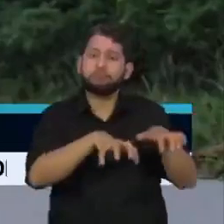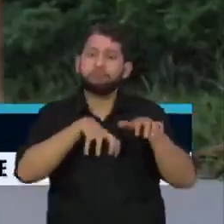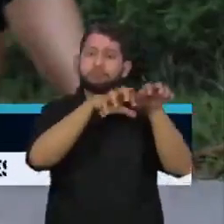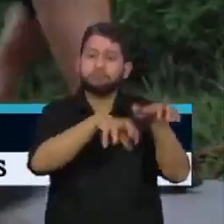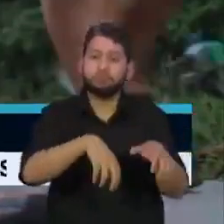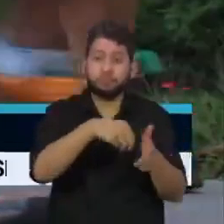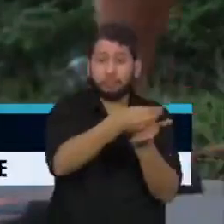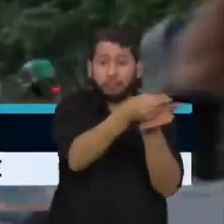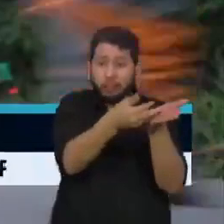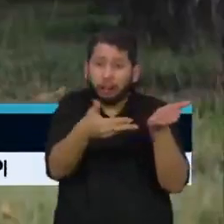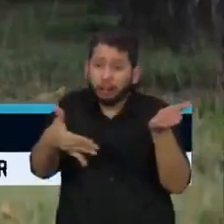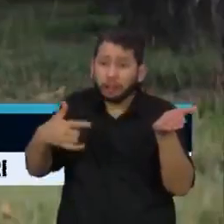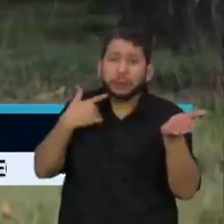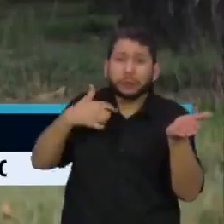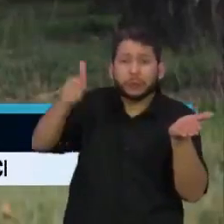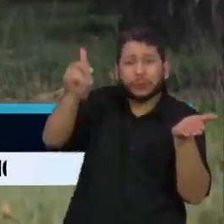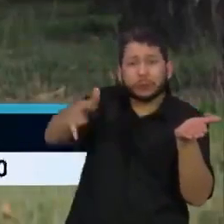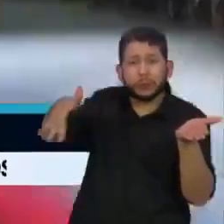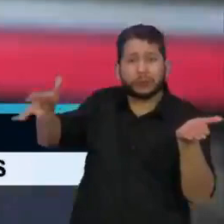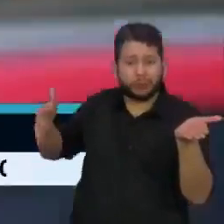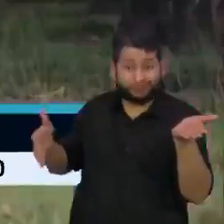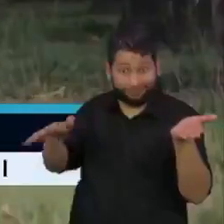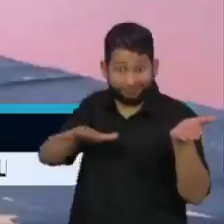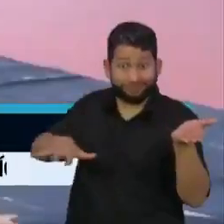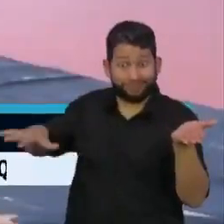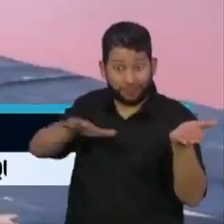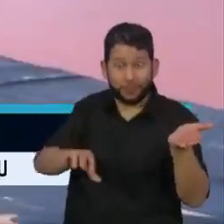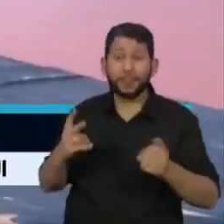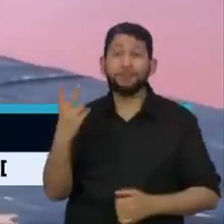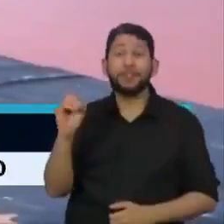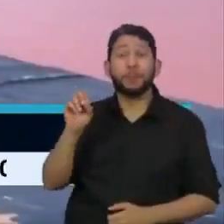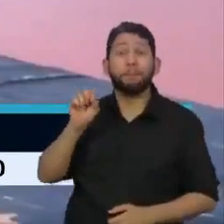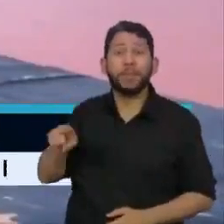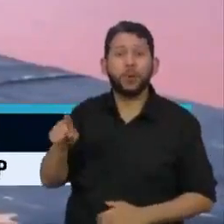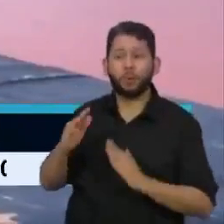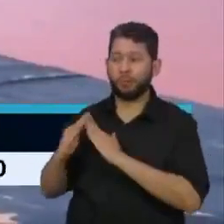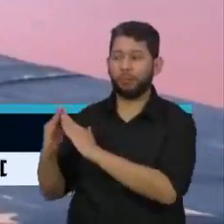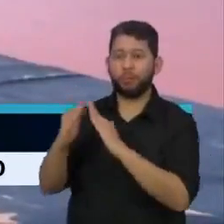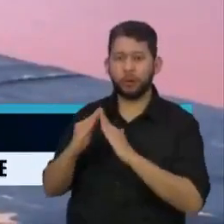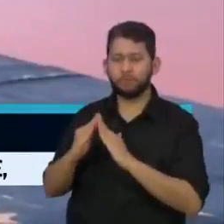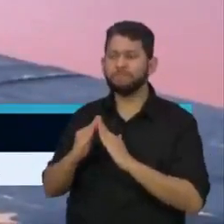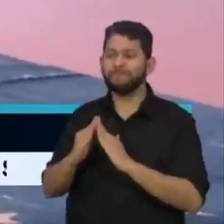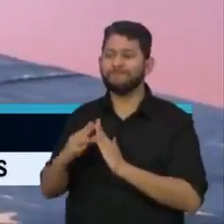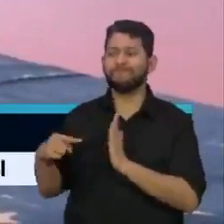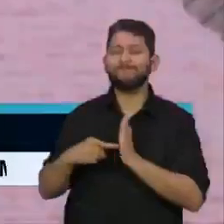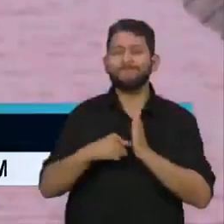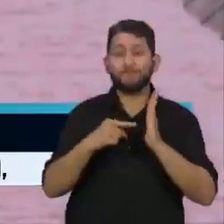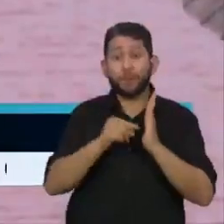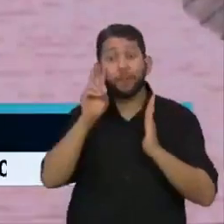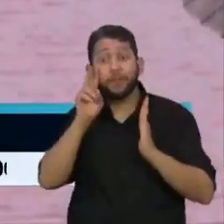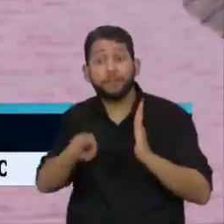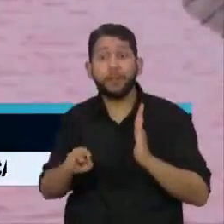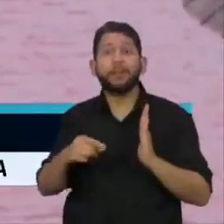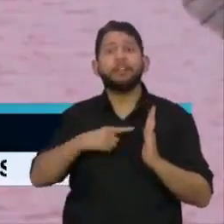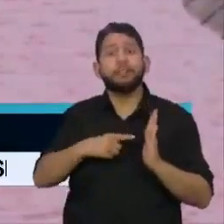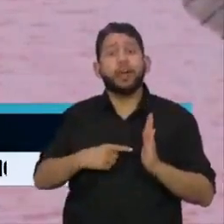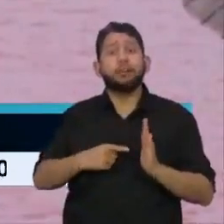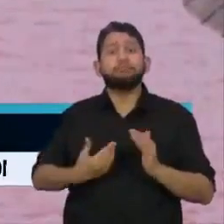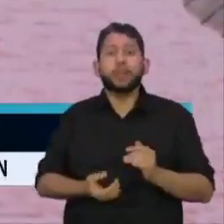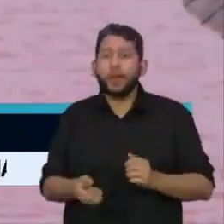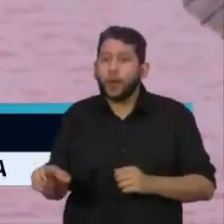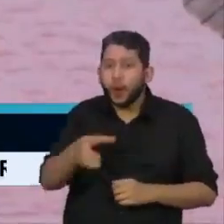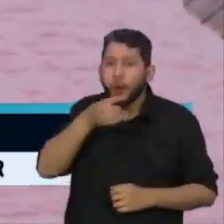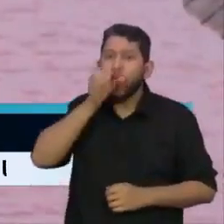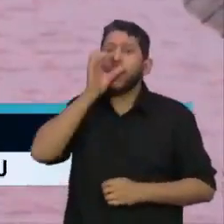mineração. Mais de 20 mil famílias que vivem na região relatam a morte prematura e a má formação de bebês